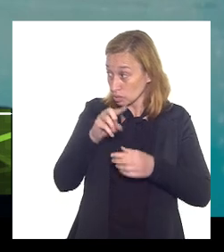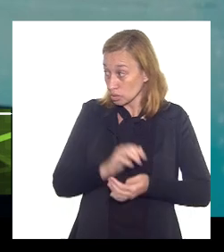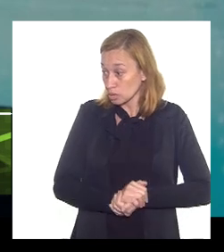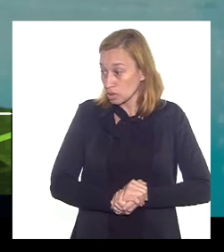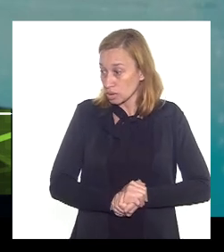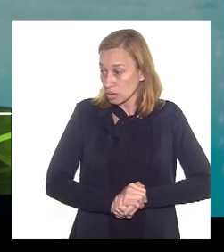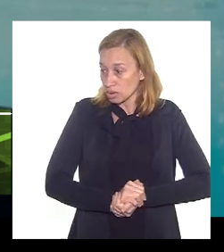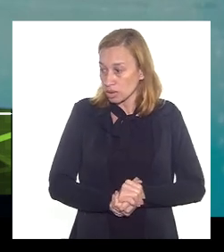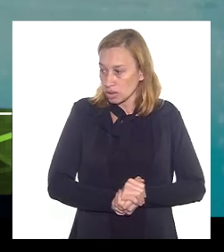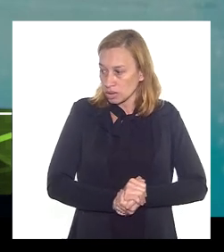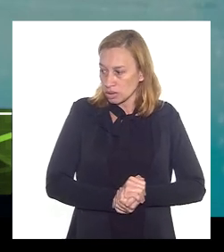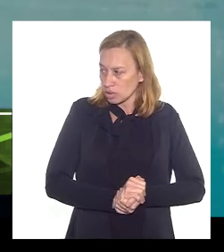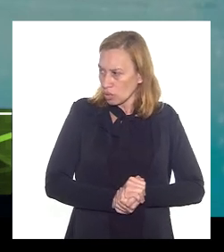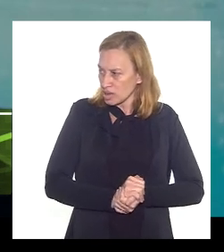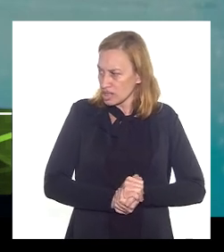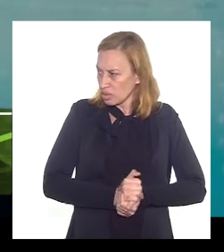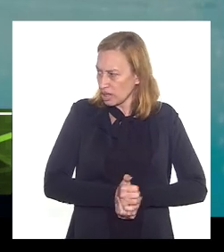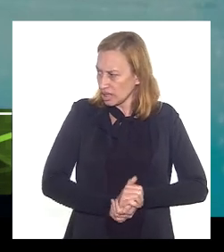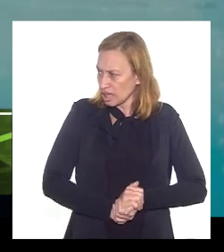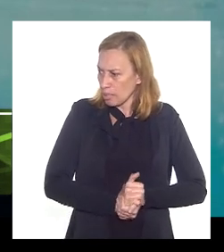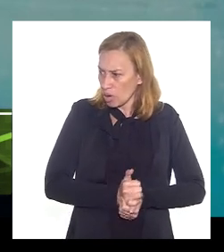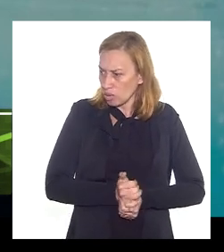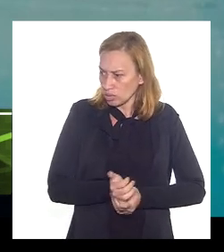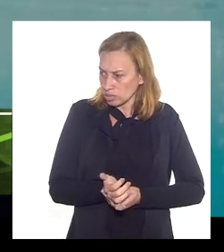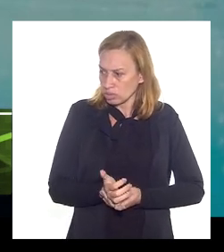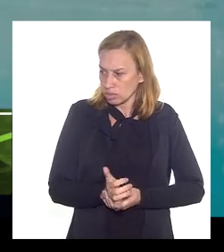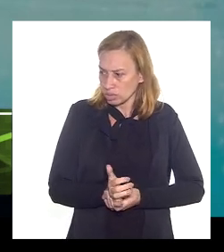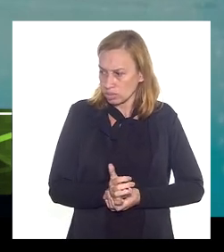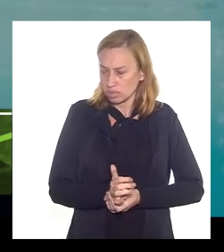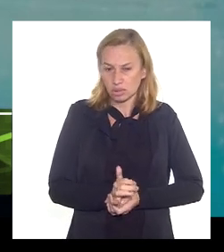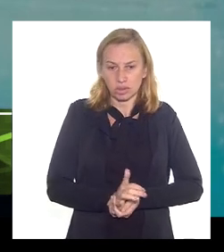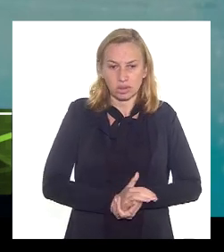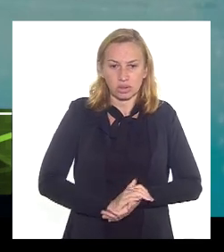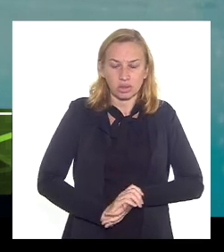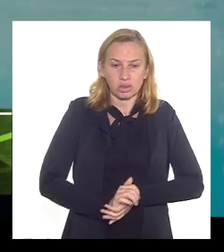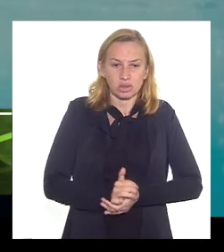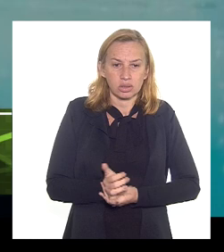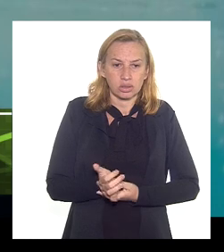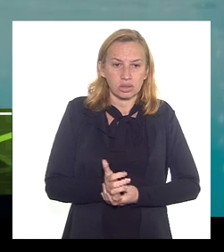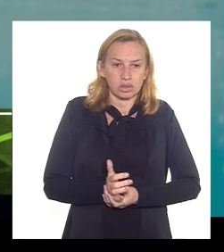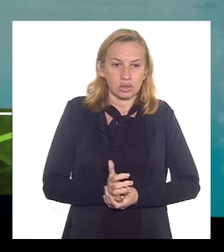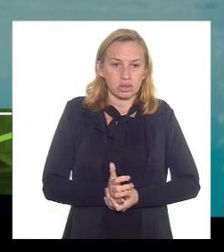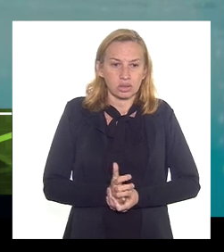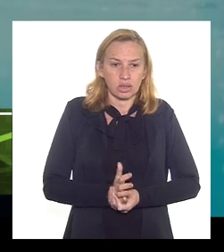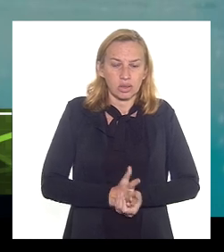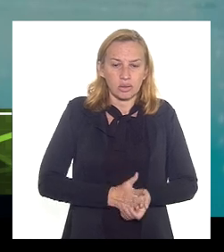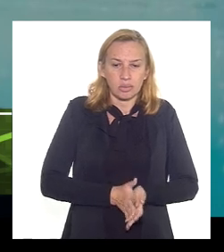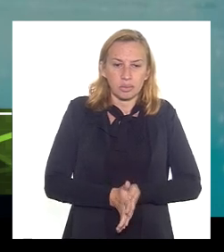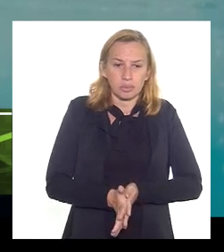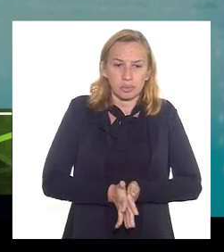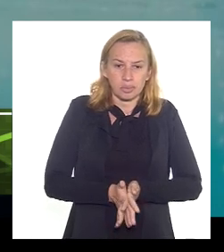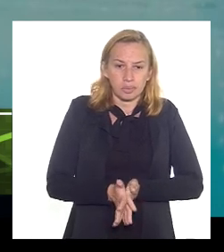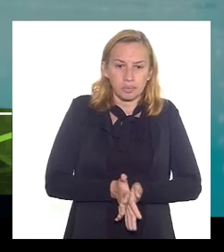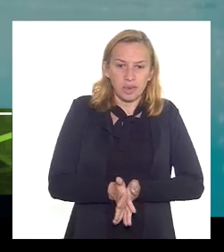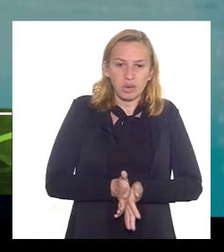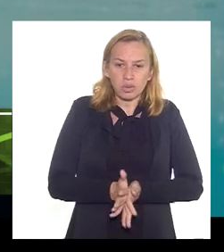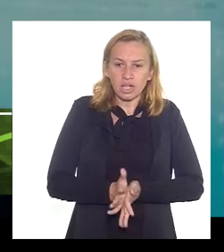eu vou focalizar um pouco mais na parte técnica aqui então acho que talvez não tenha sido muito claro na questão